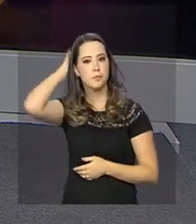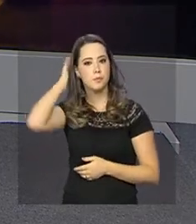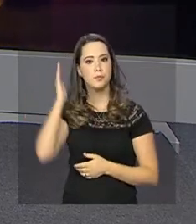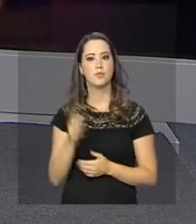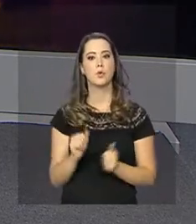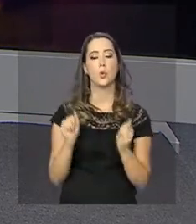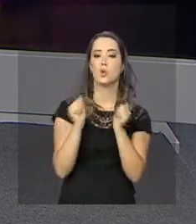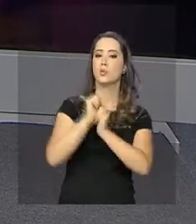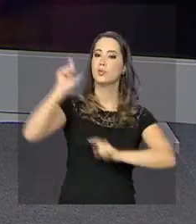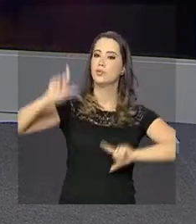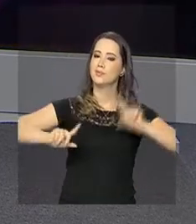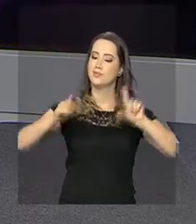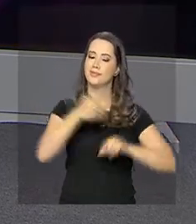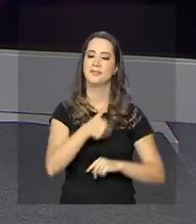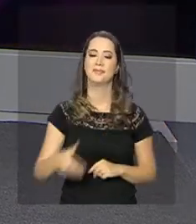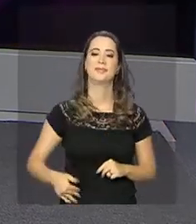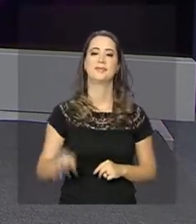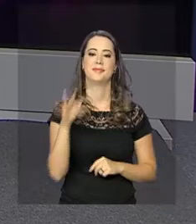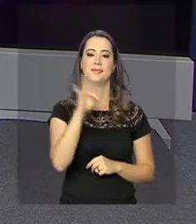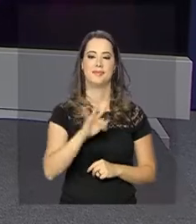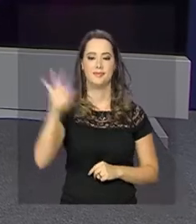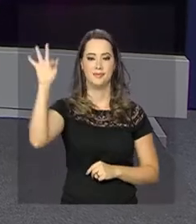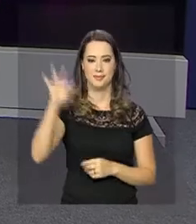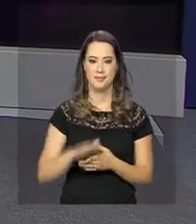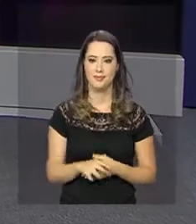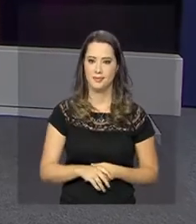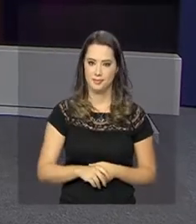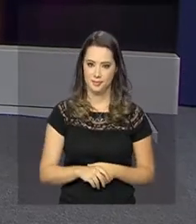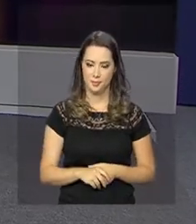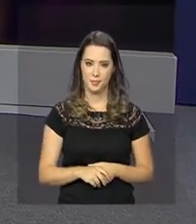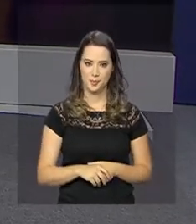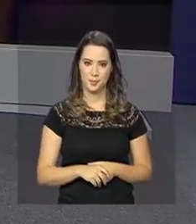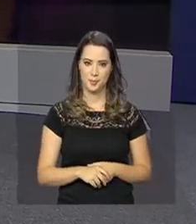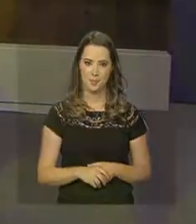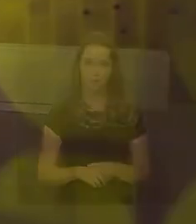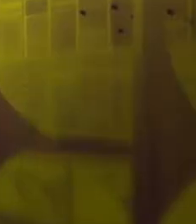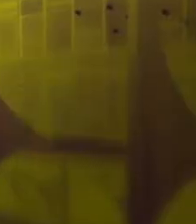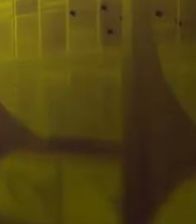Michel Temer. Continue com a gente aqui na NBR, TV do Governo Federal.